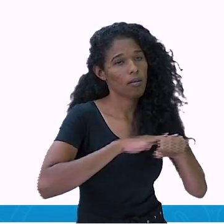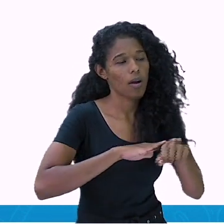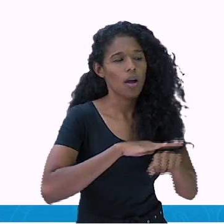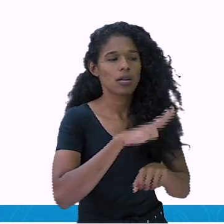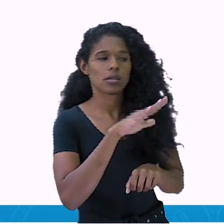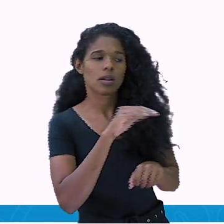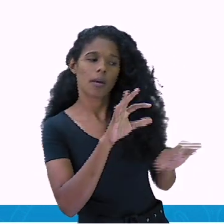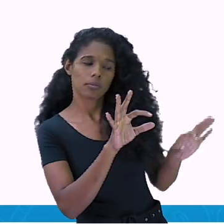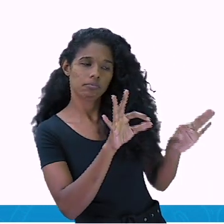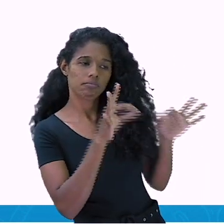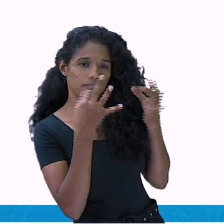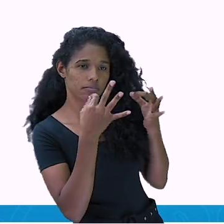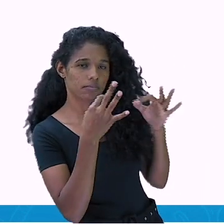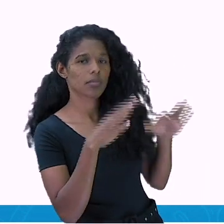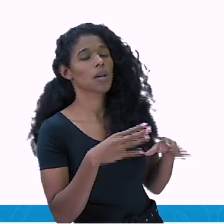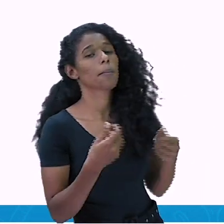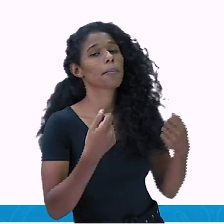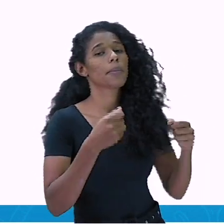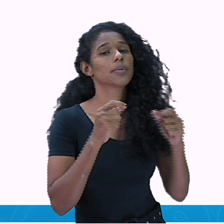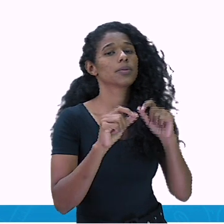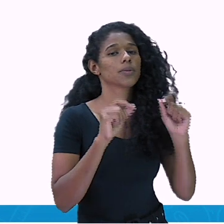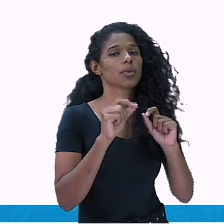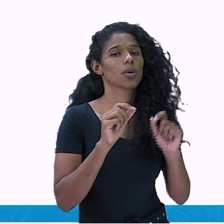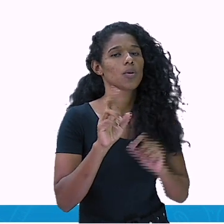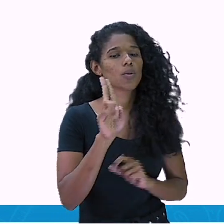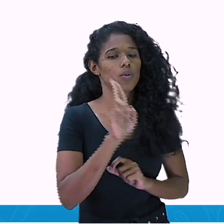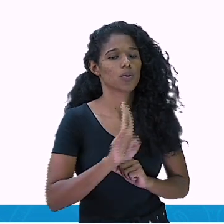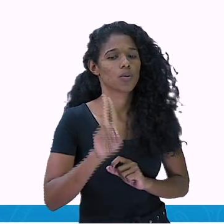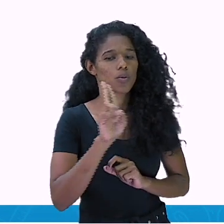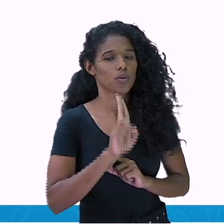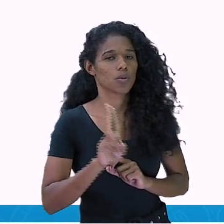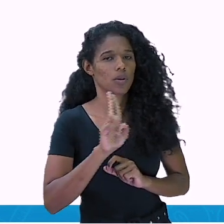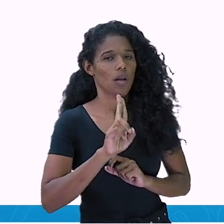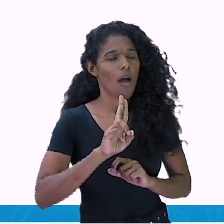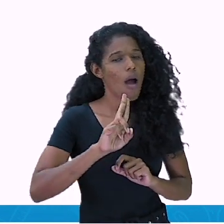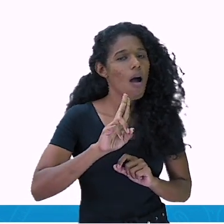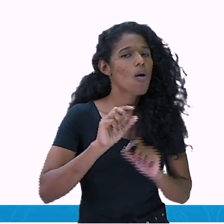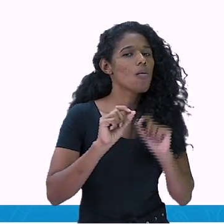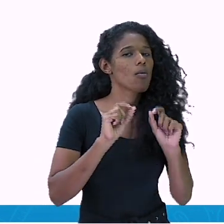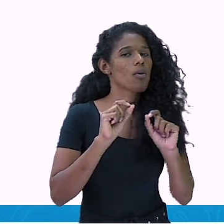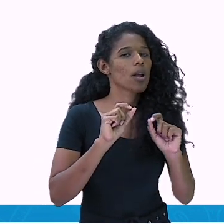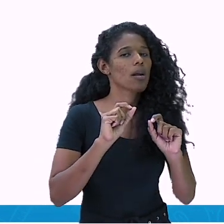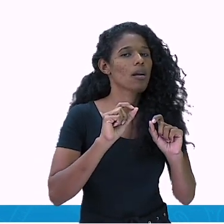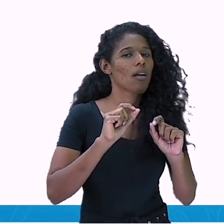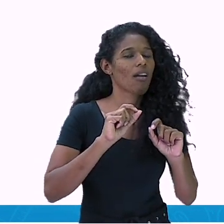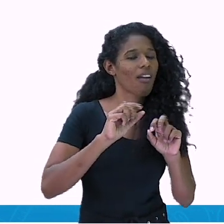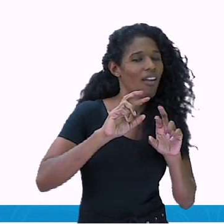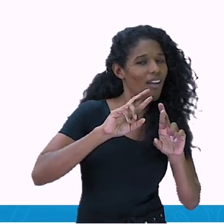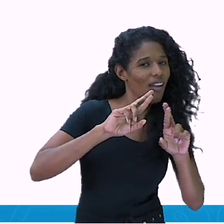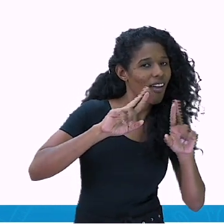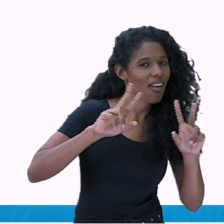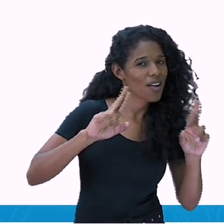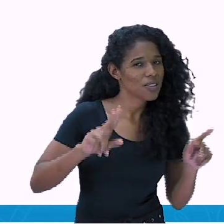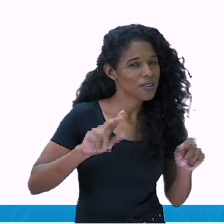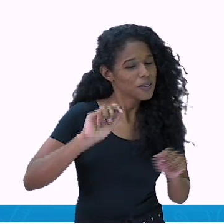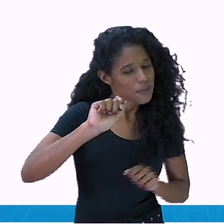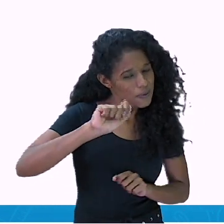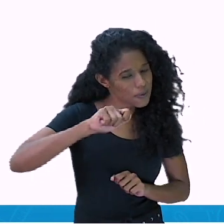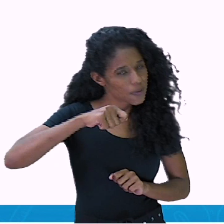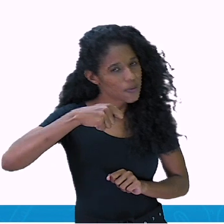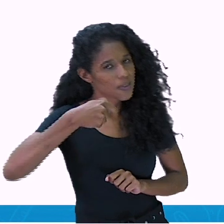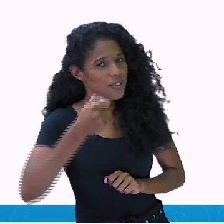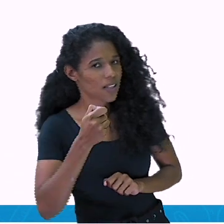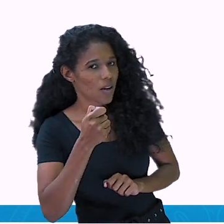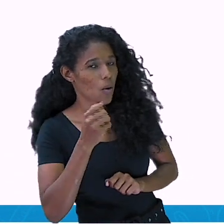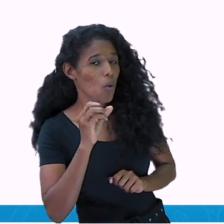auditiva ou surdez, é preciso utilizar alguma forma diferente para chamá-la, como um sinal tátil ou